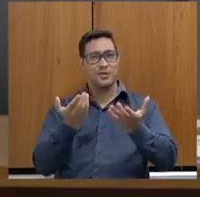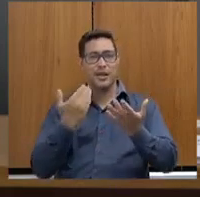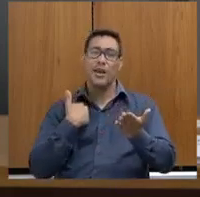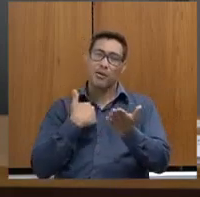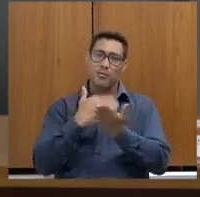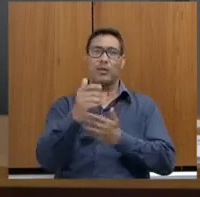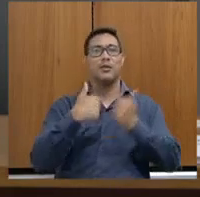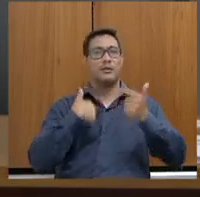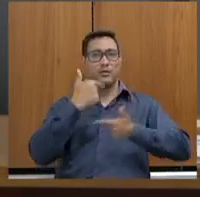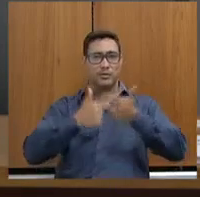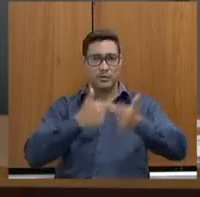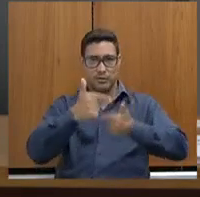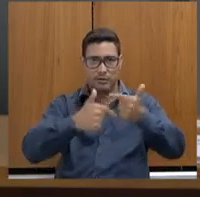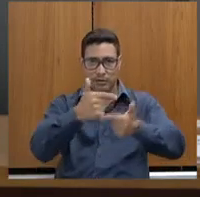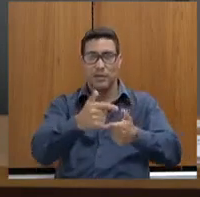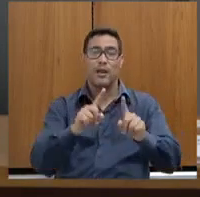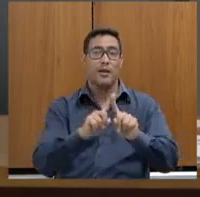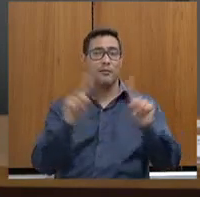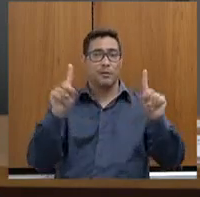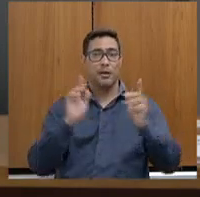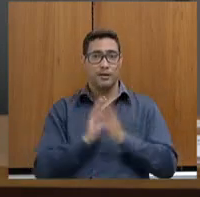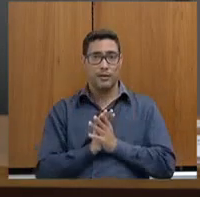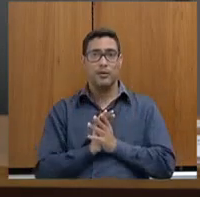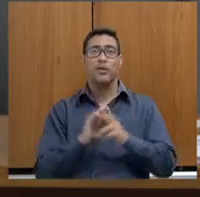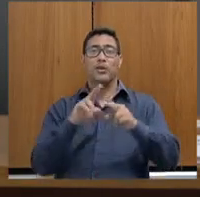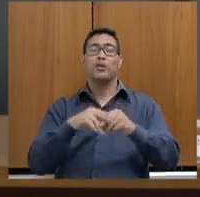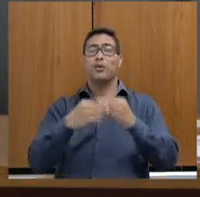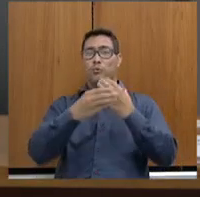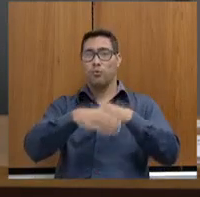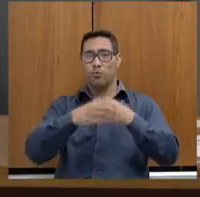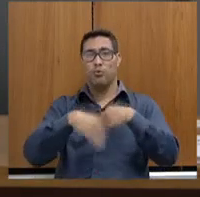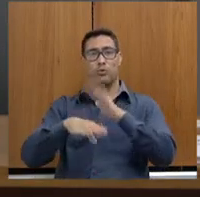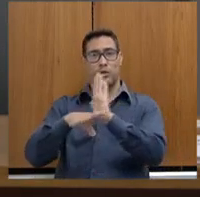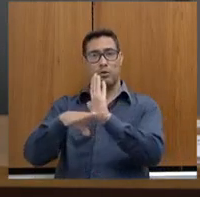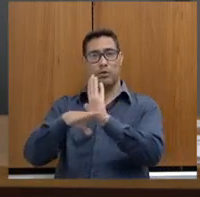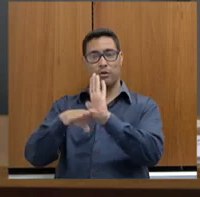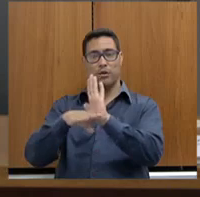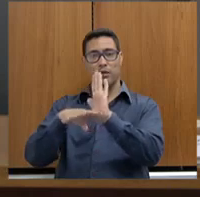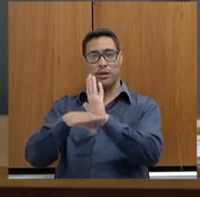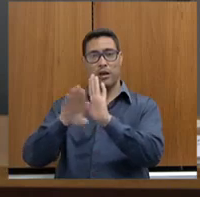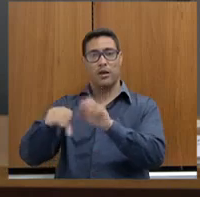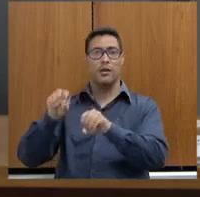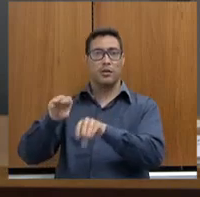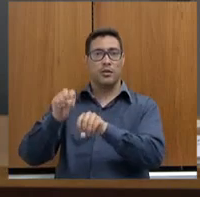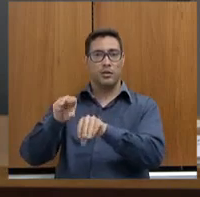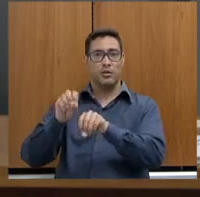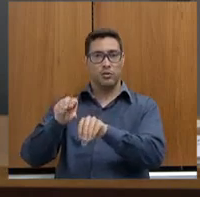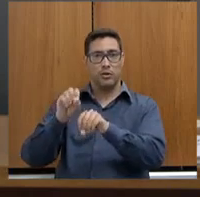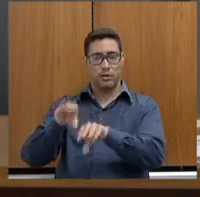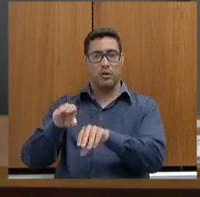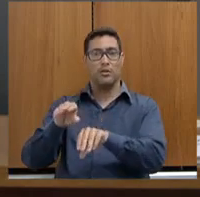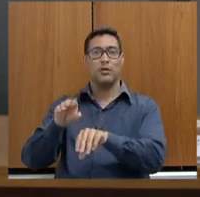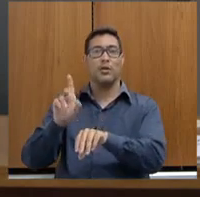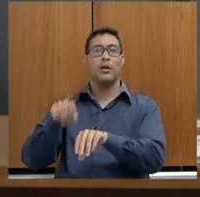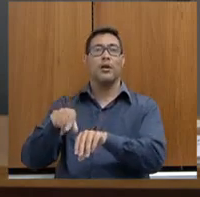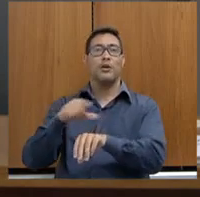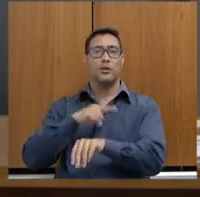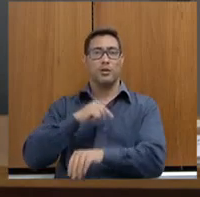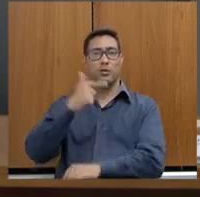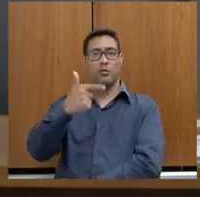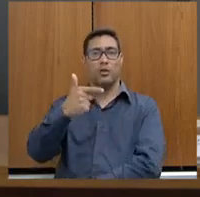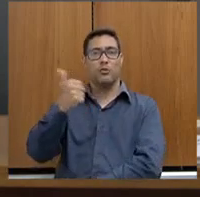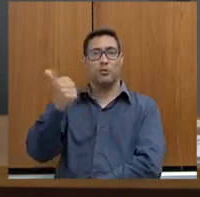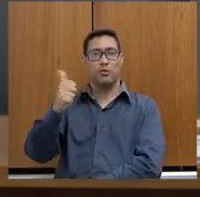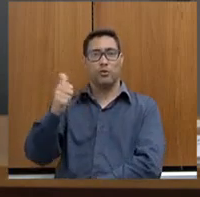atividades, com as nossas funções. Então, um concurso de auxiliar educacional, nós temos aqui do ano, foram oferecidas 211